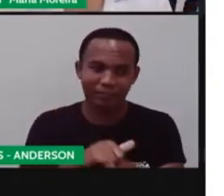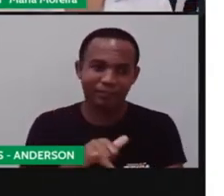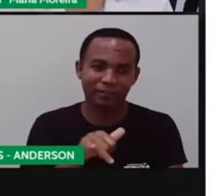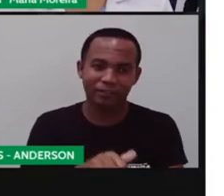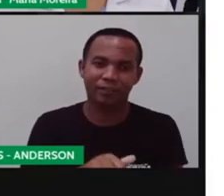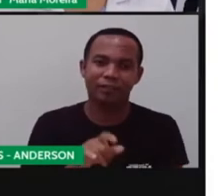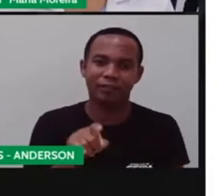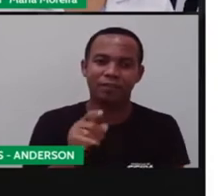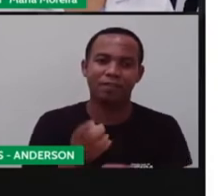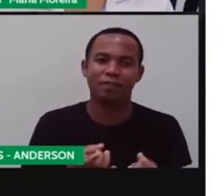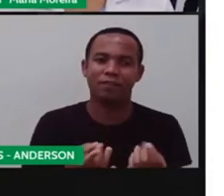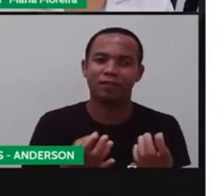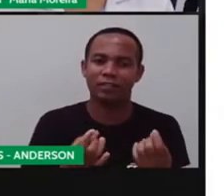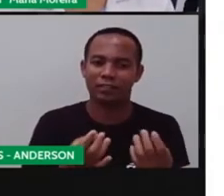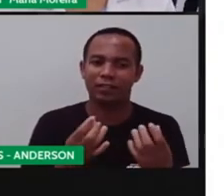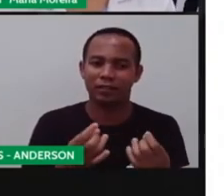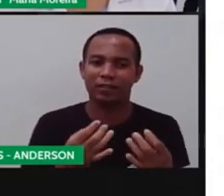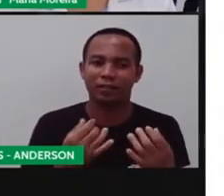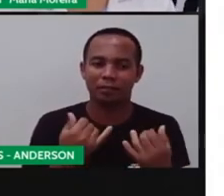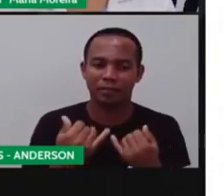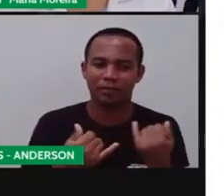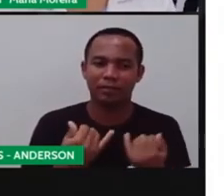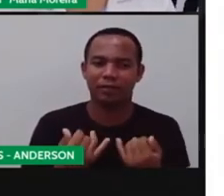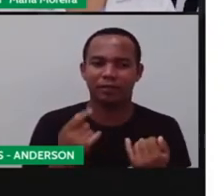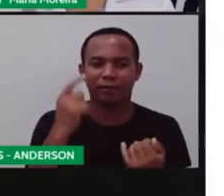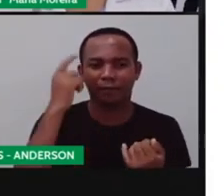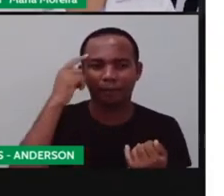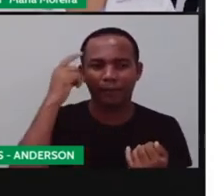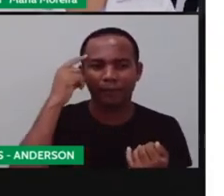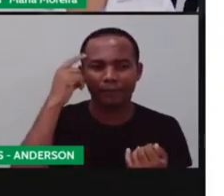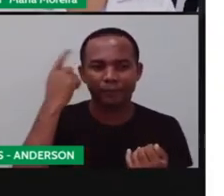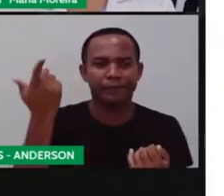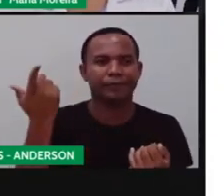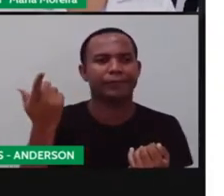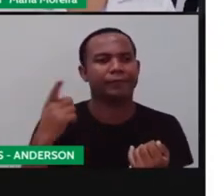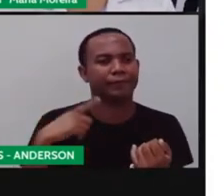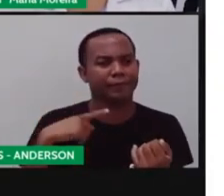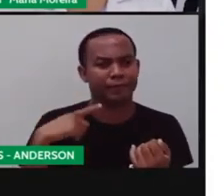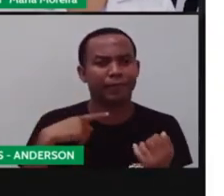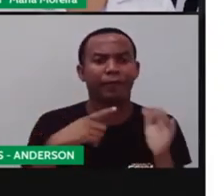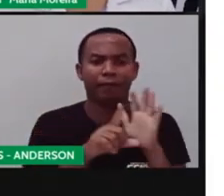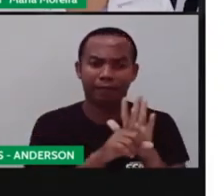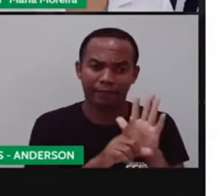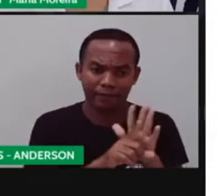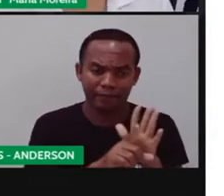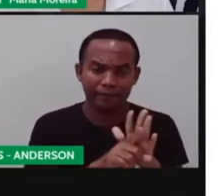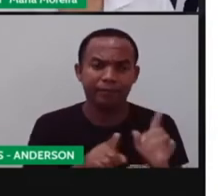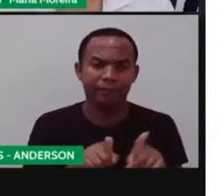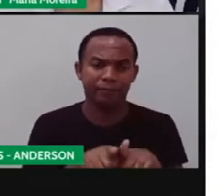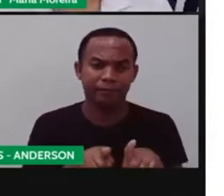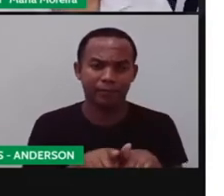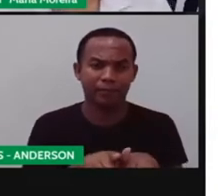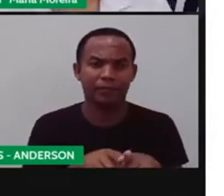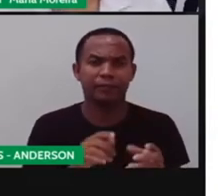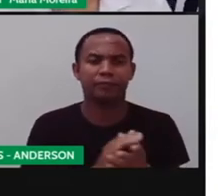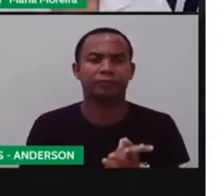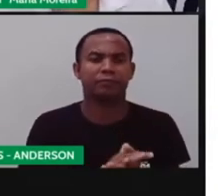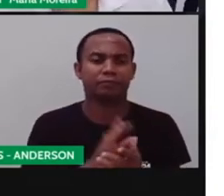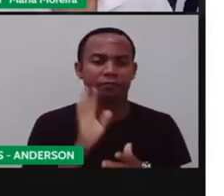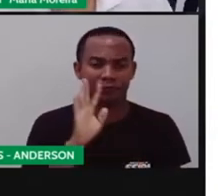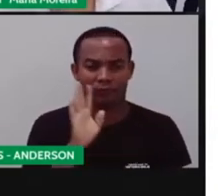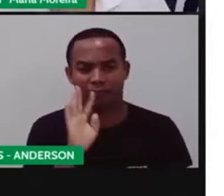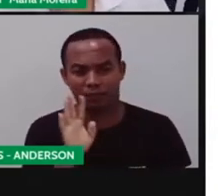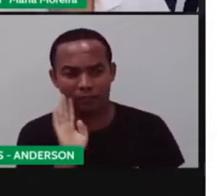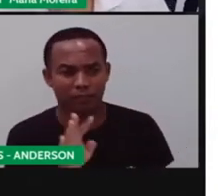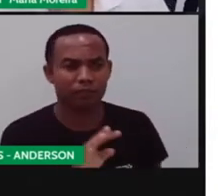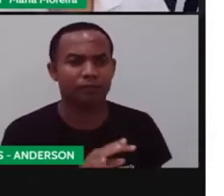enganadas pela vinda desses brinquedos. Imagine só, tem uma lei que protege vocês também com relação aos brinquedos. Bacana, né?